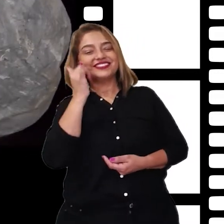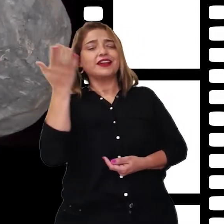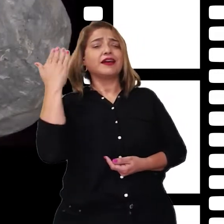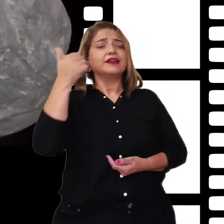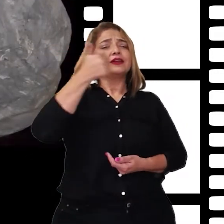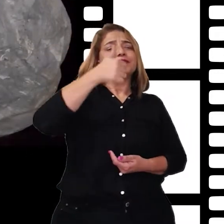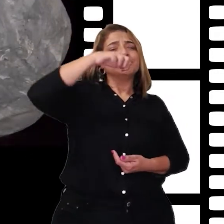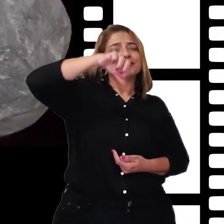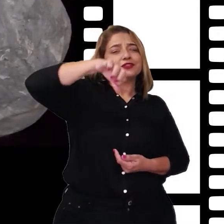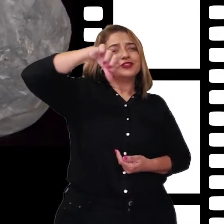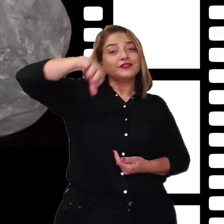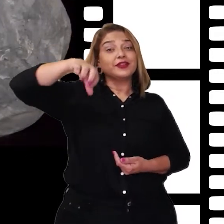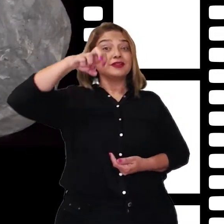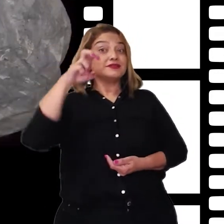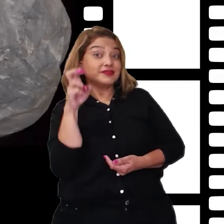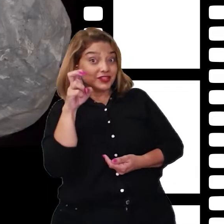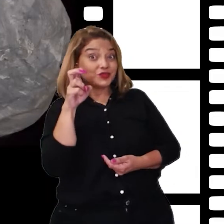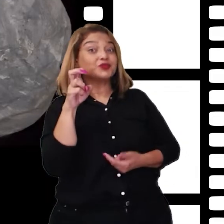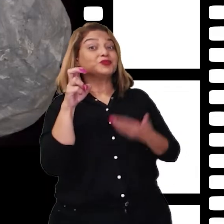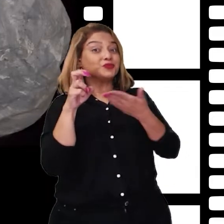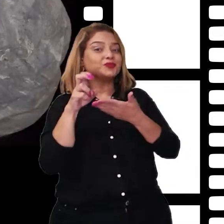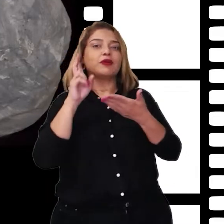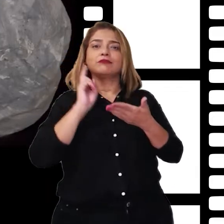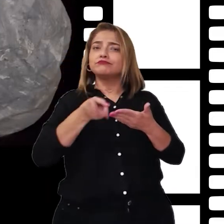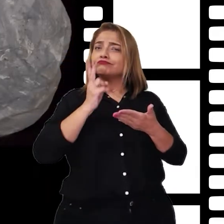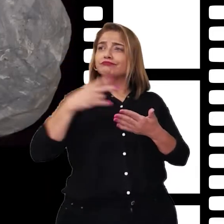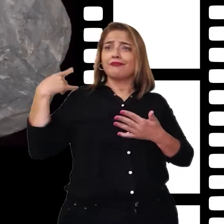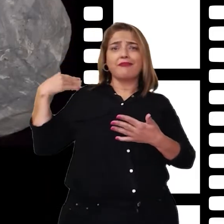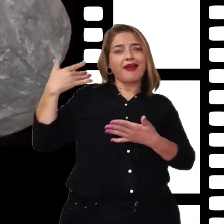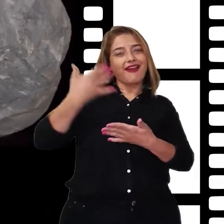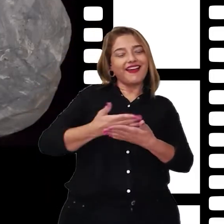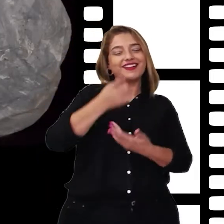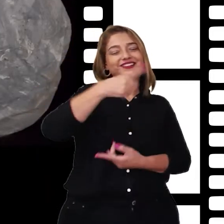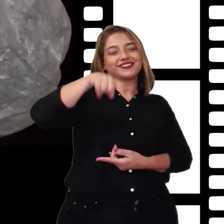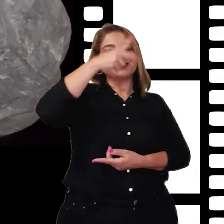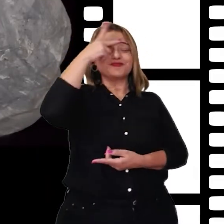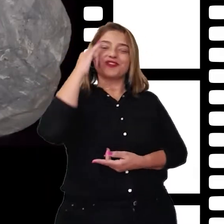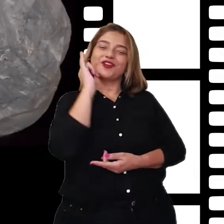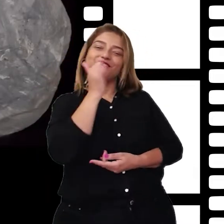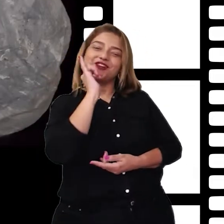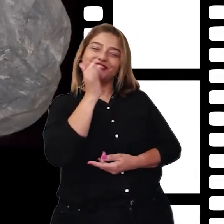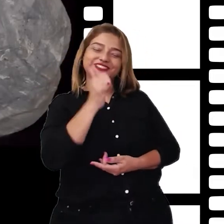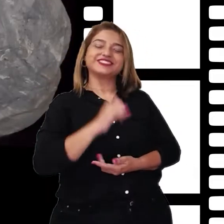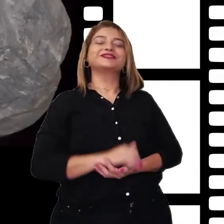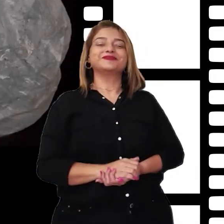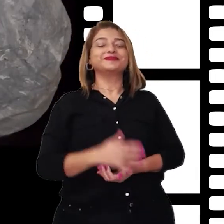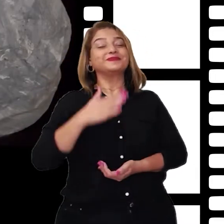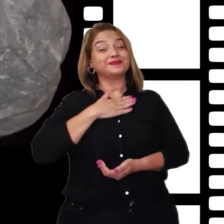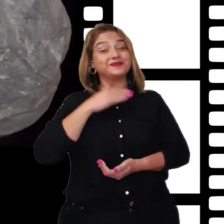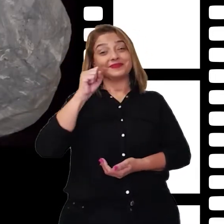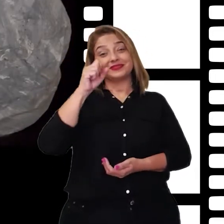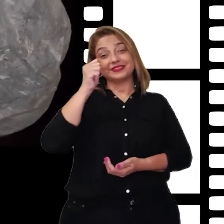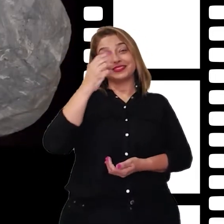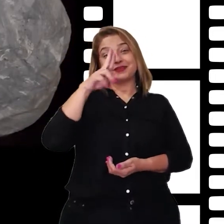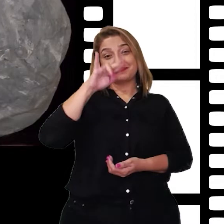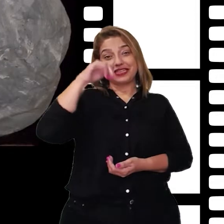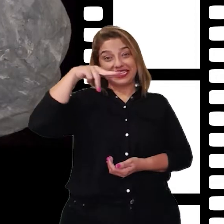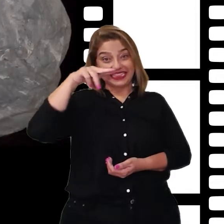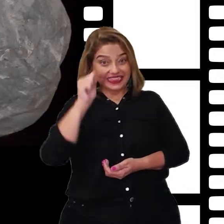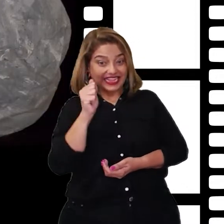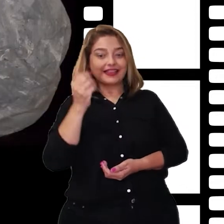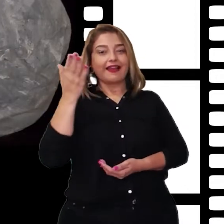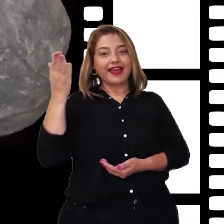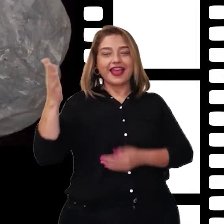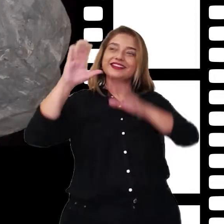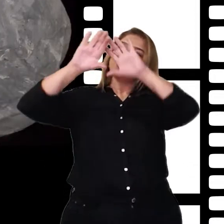1995, mas continua vivinha através das contações de histórias. Eu sou a Sabrina Cafué. Essa